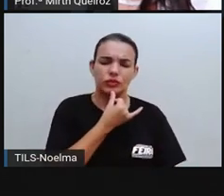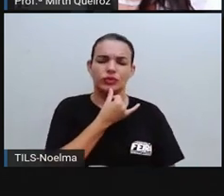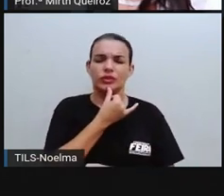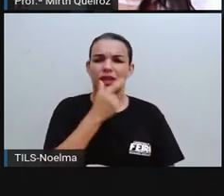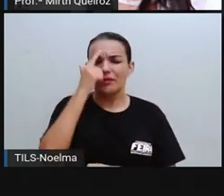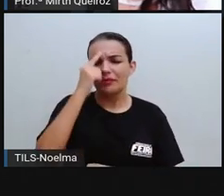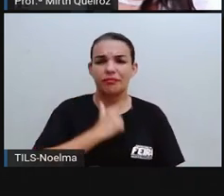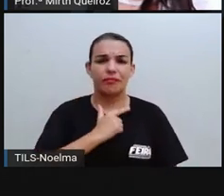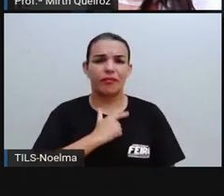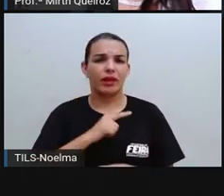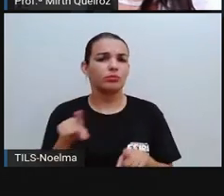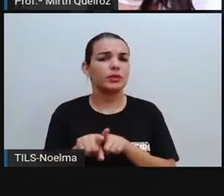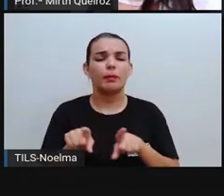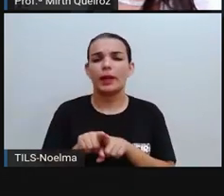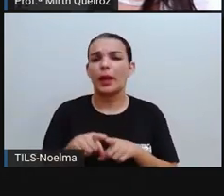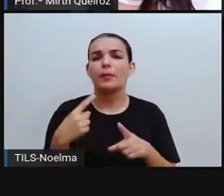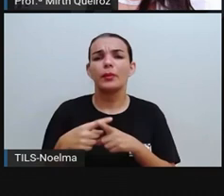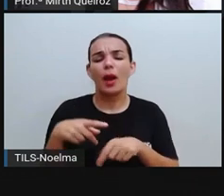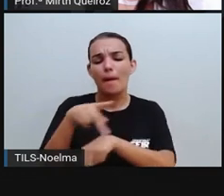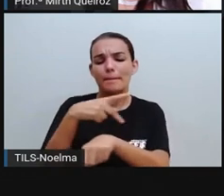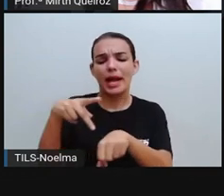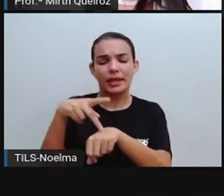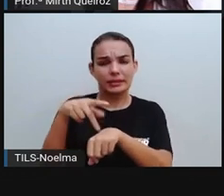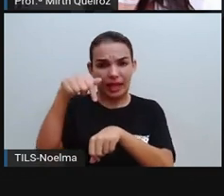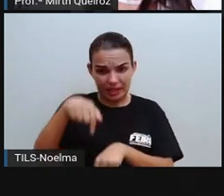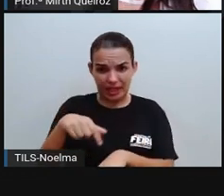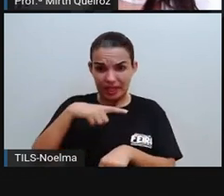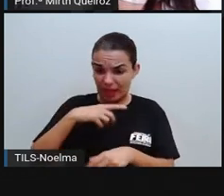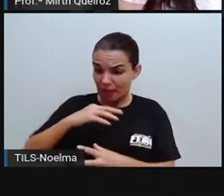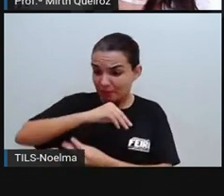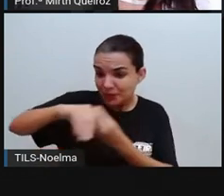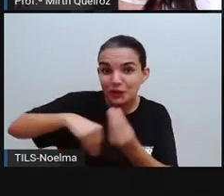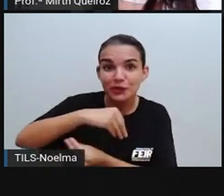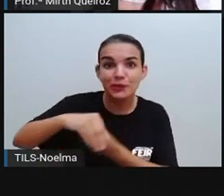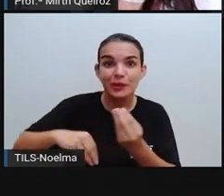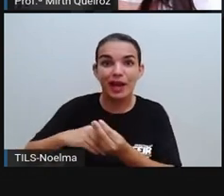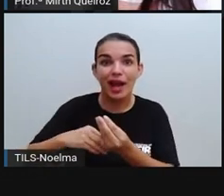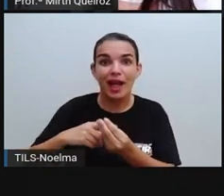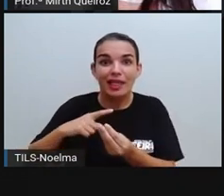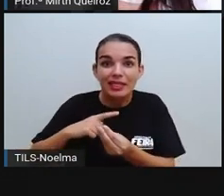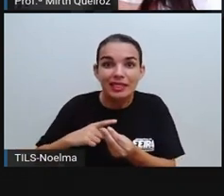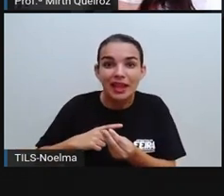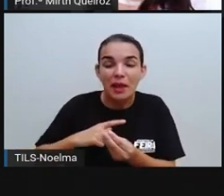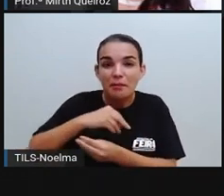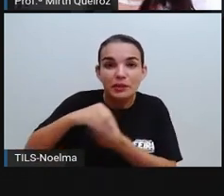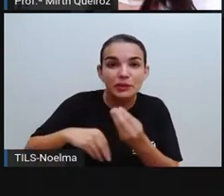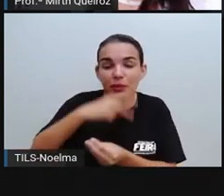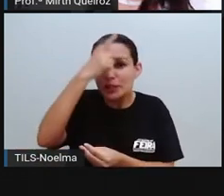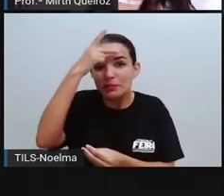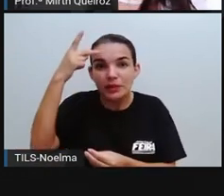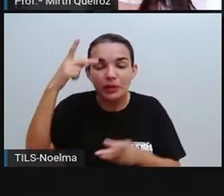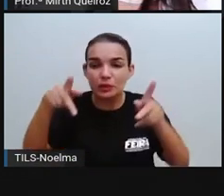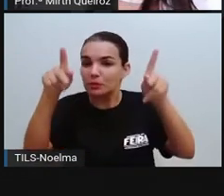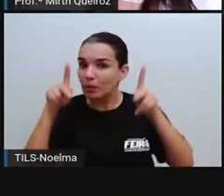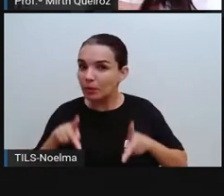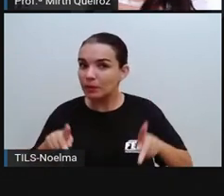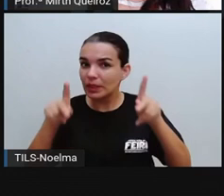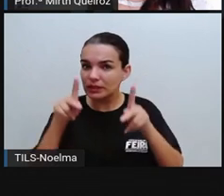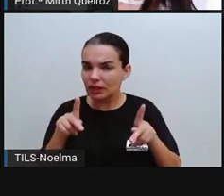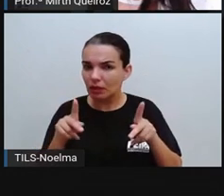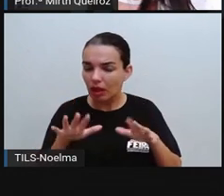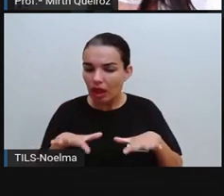A gente viver num país que é fruto da miscigenação e que se precisa elaborar leis para